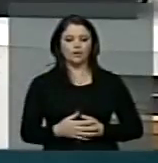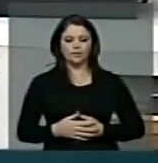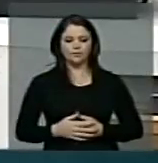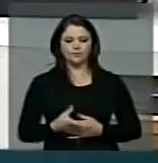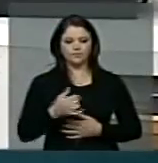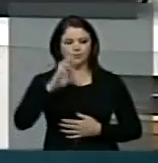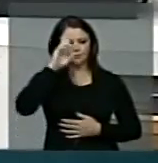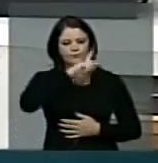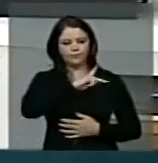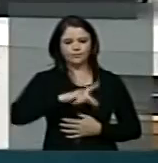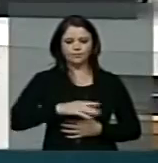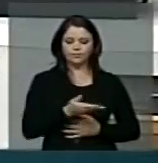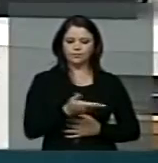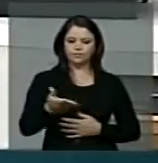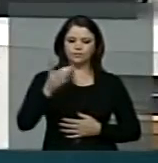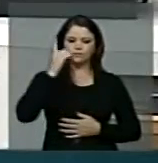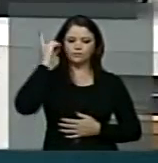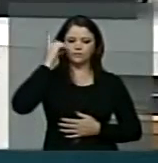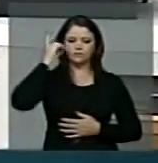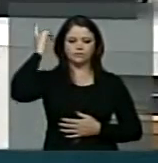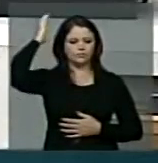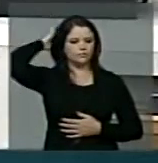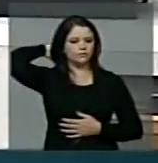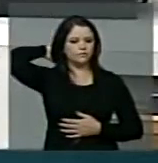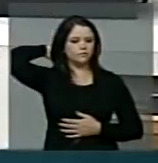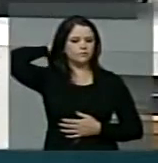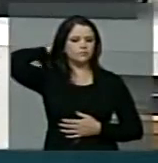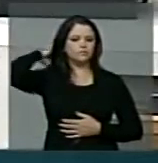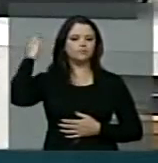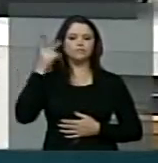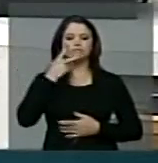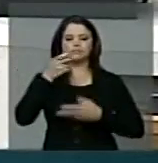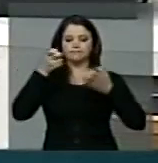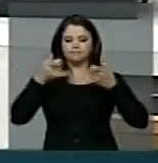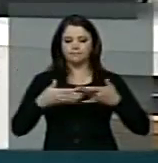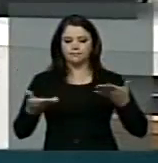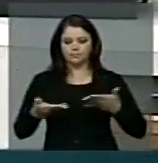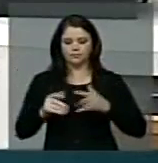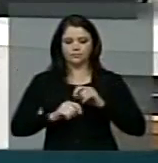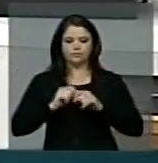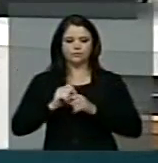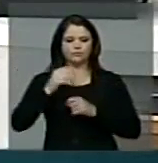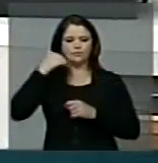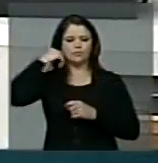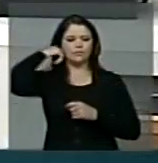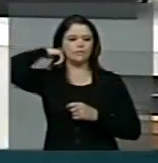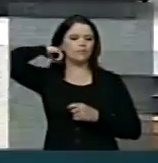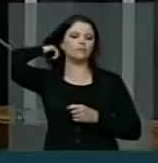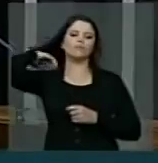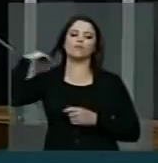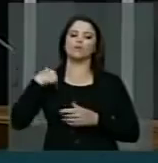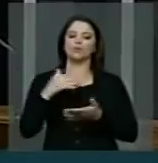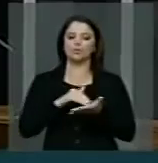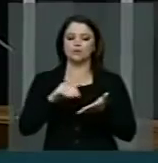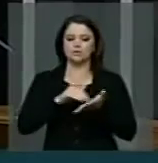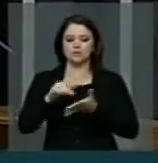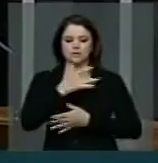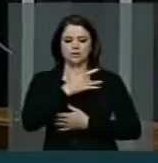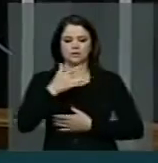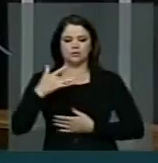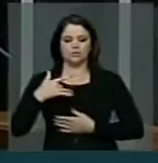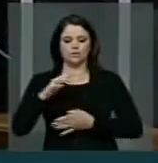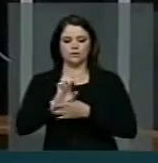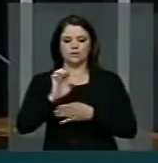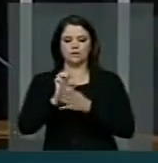Senhoras e senhores deputados, eu registro aqui que o secretário de Saúde do